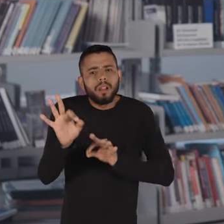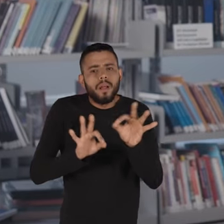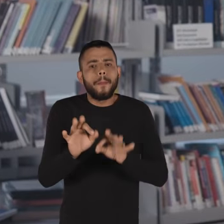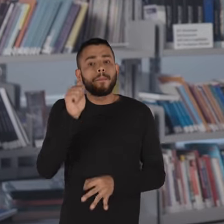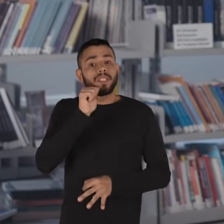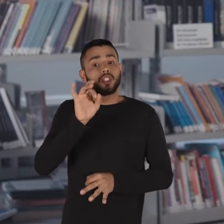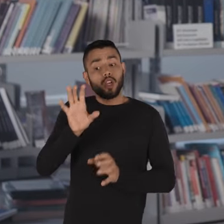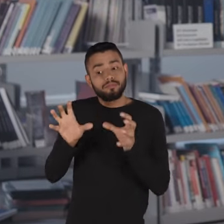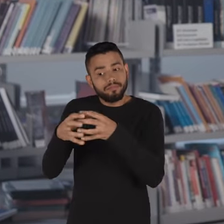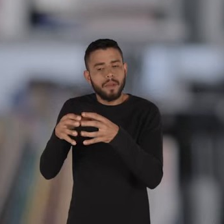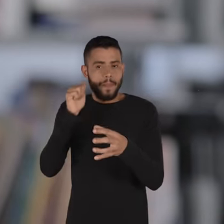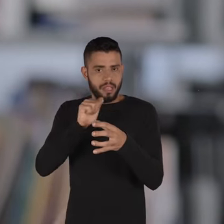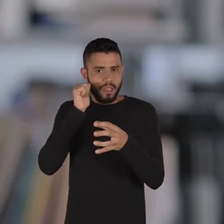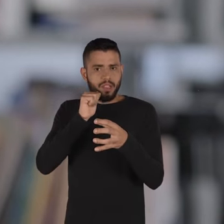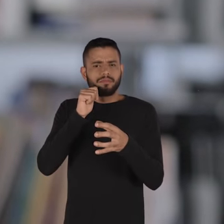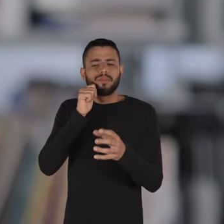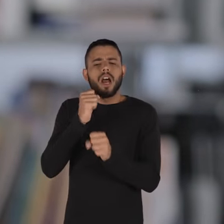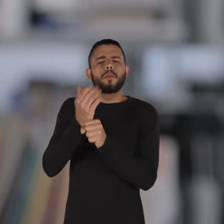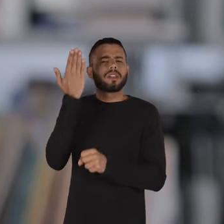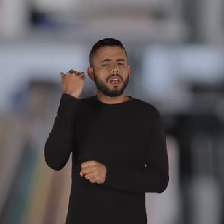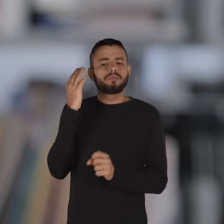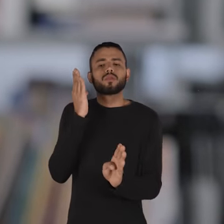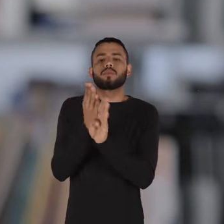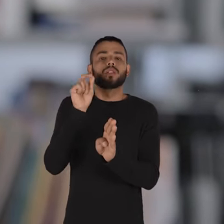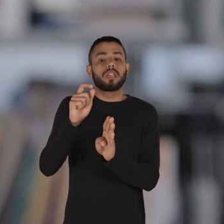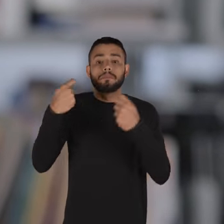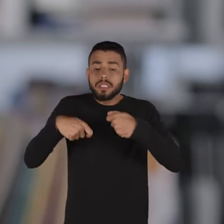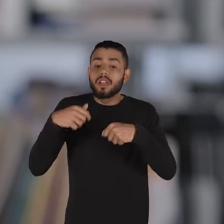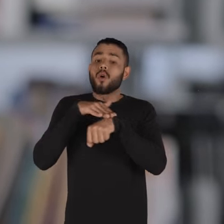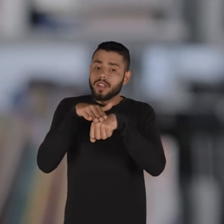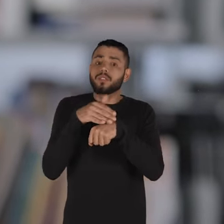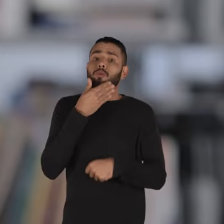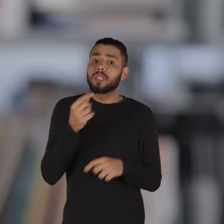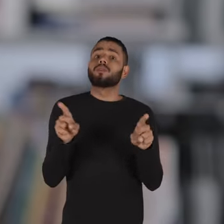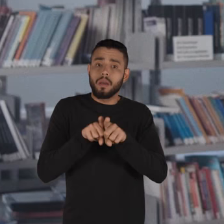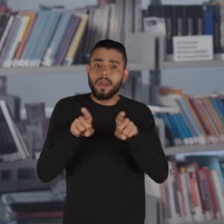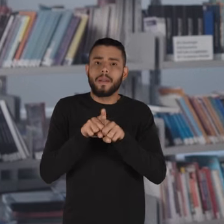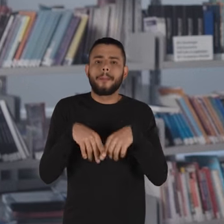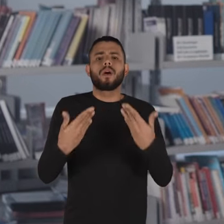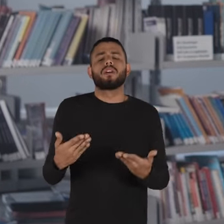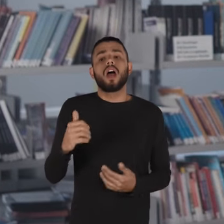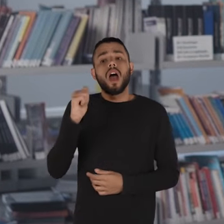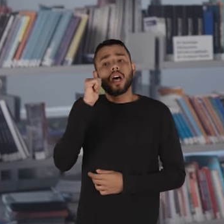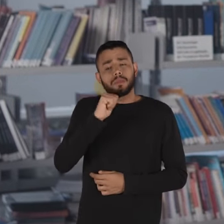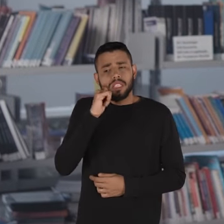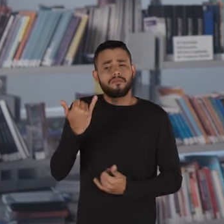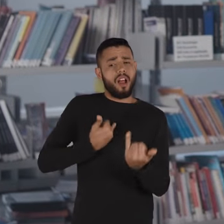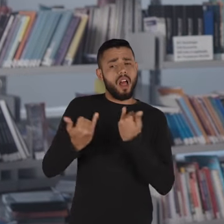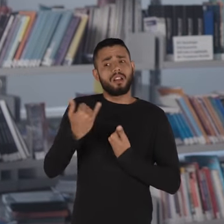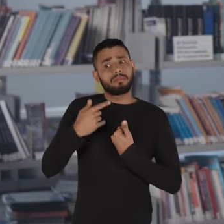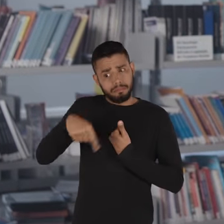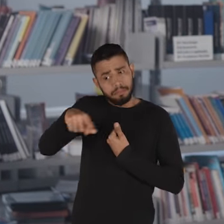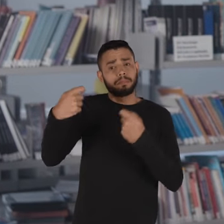especialmente com as meninas, mas a gente descobriu ano passado que era urgente falar com os meninos também. E as meninas trouxeram essa